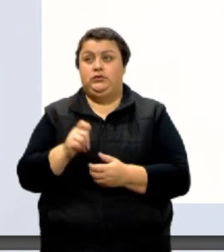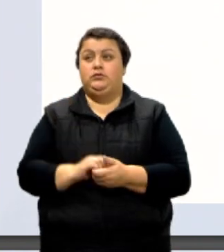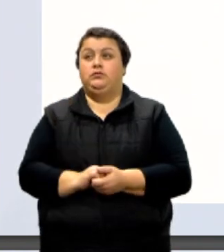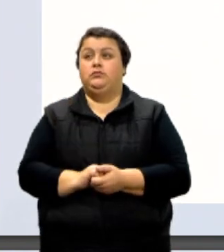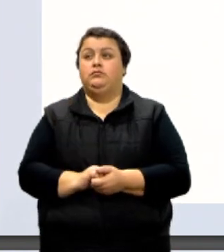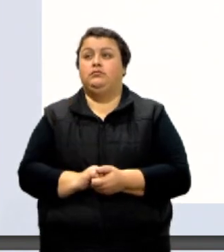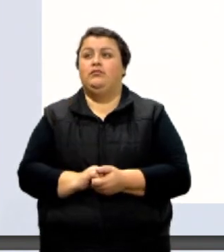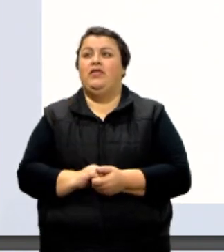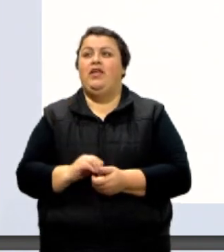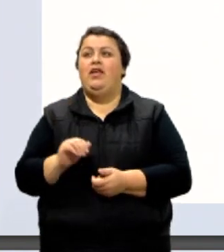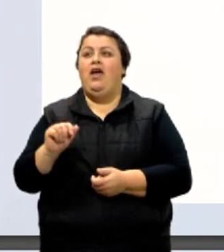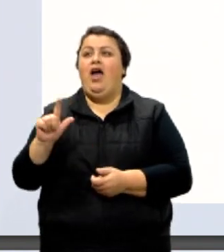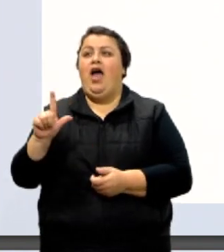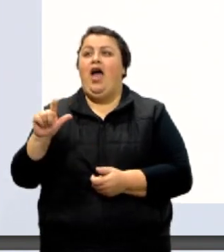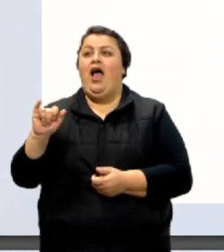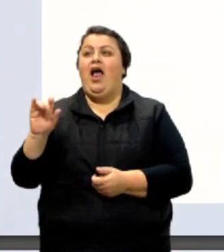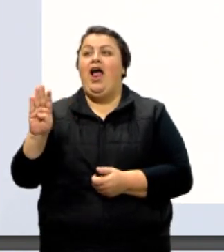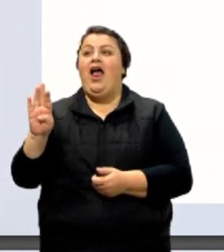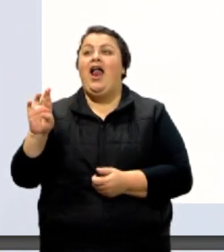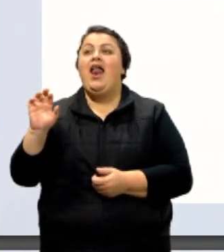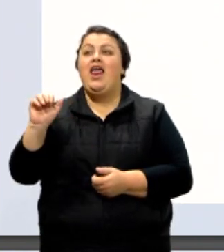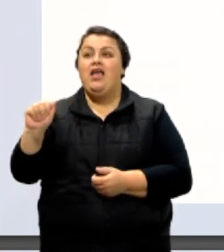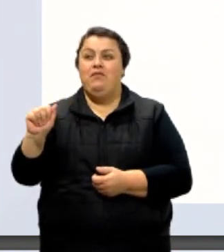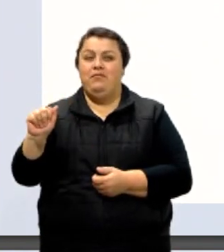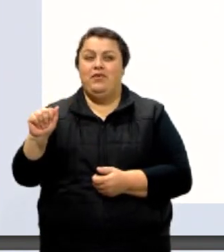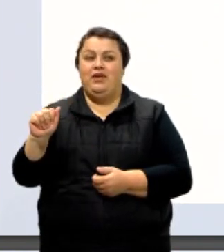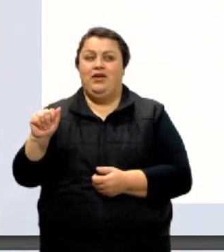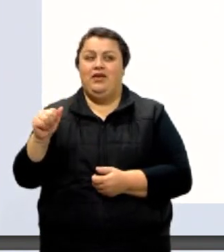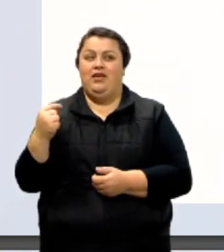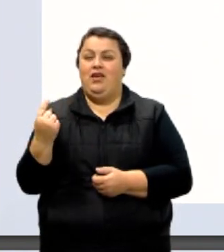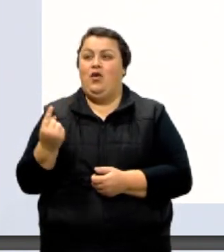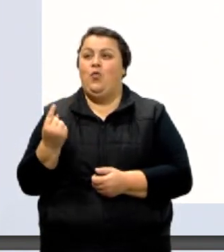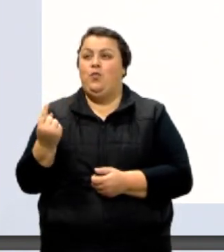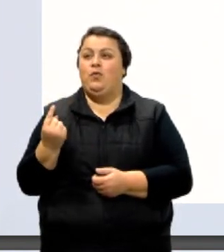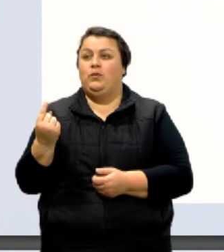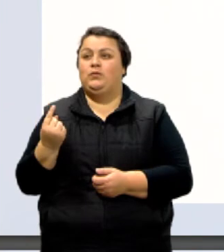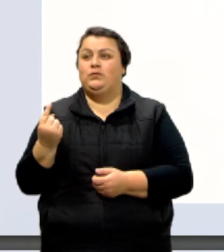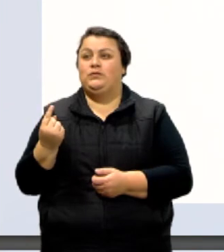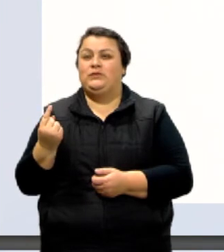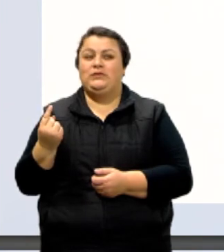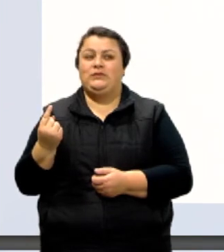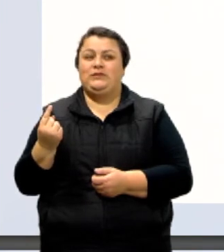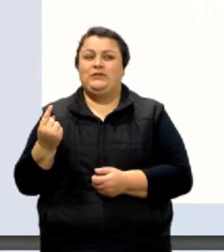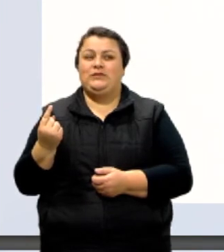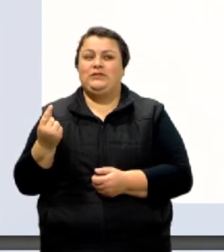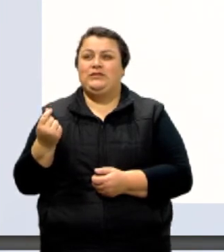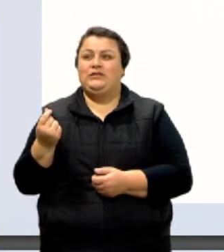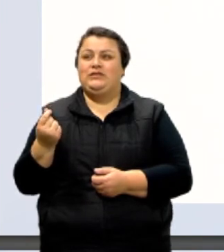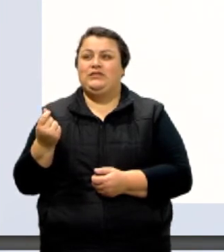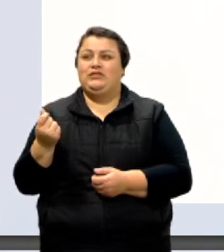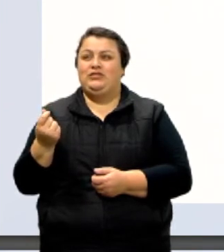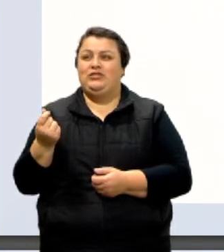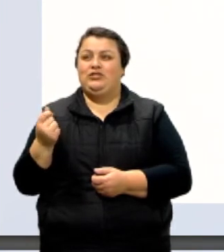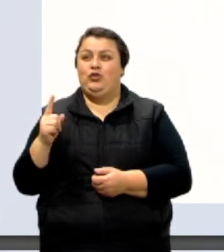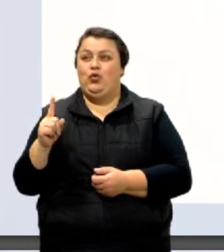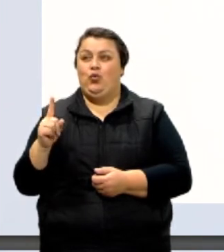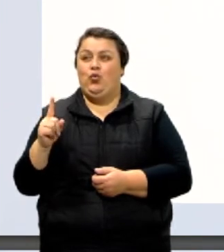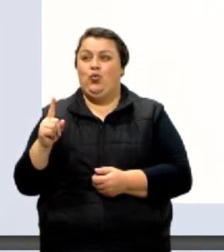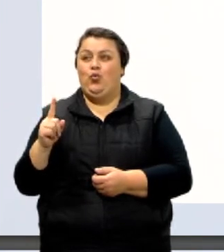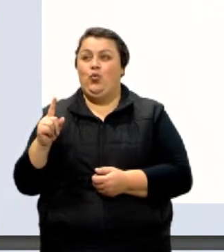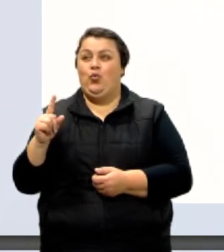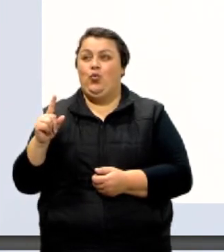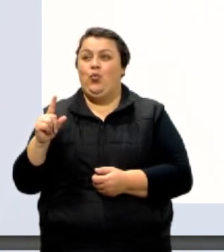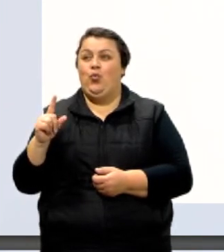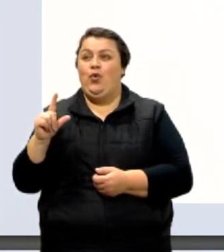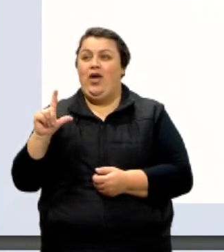E a libra? A libra é uma unidade que se usa na Inglaterra, no sistema imperial, e nos Estados Unidos também. Uma